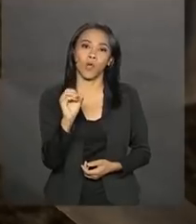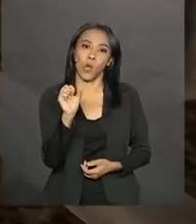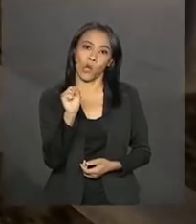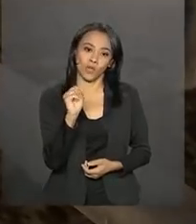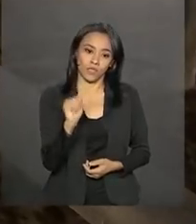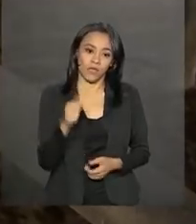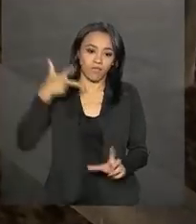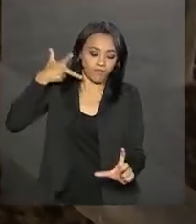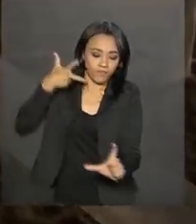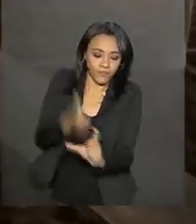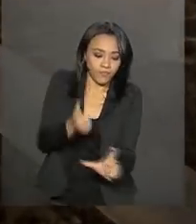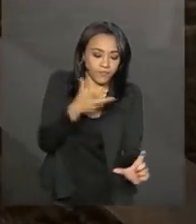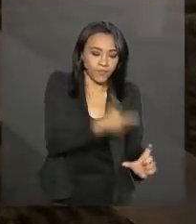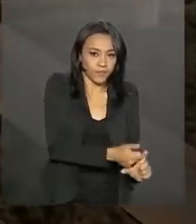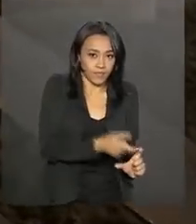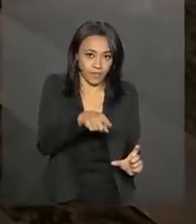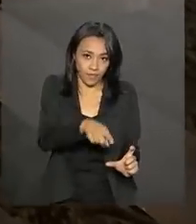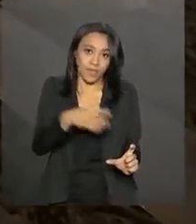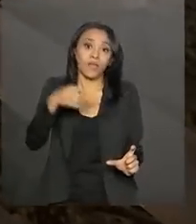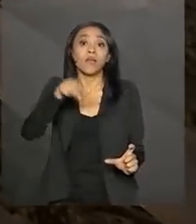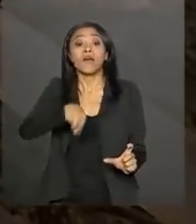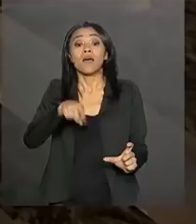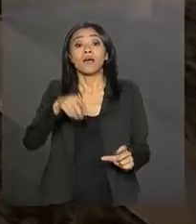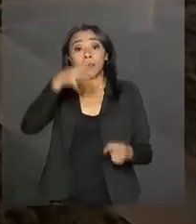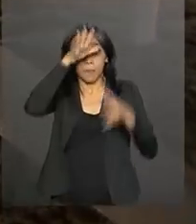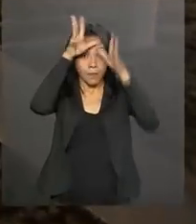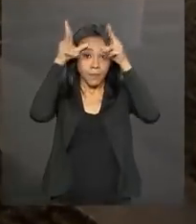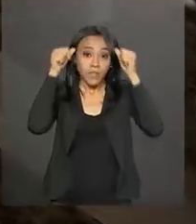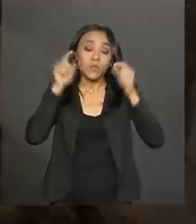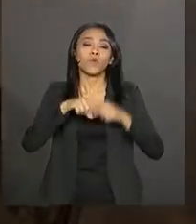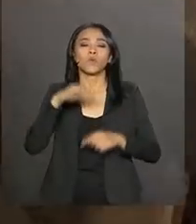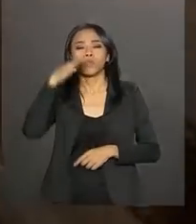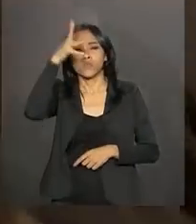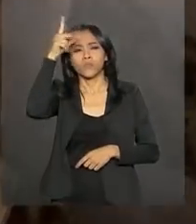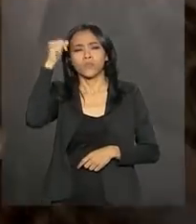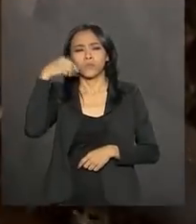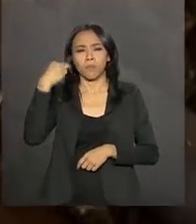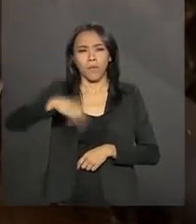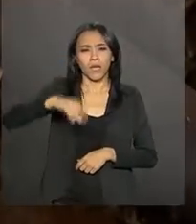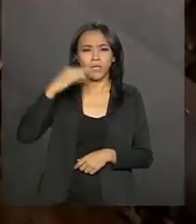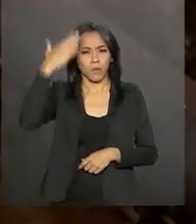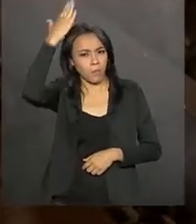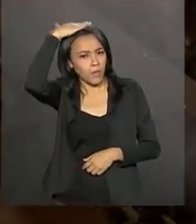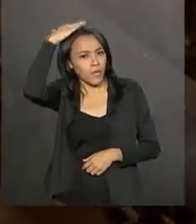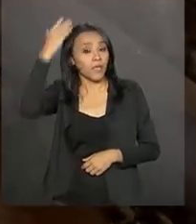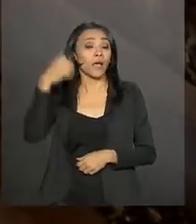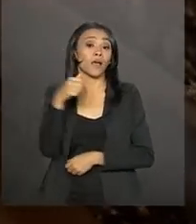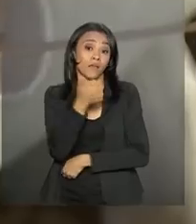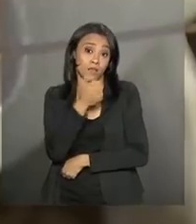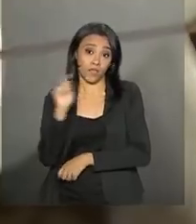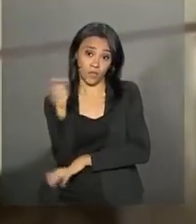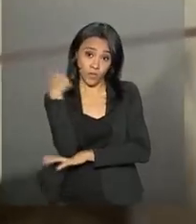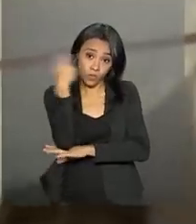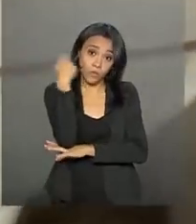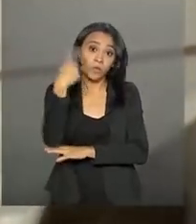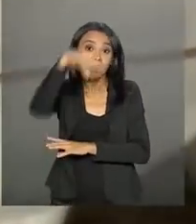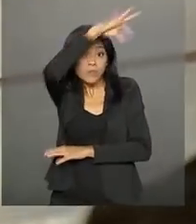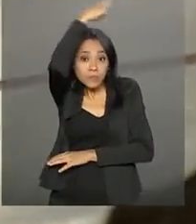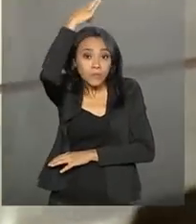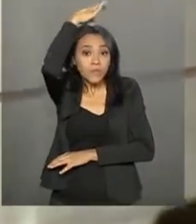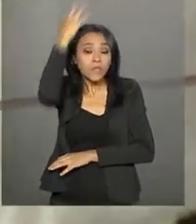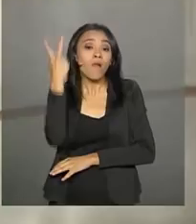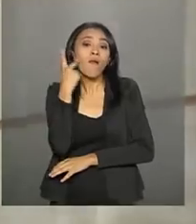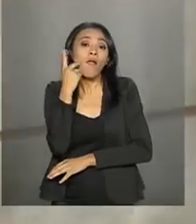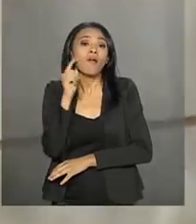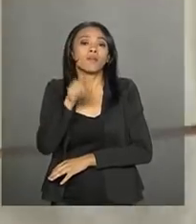nos estados do Acre, Mato Grosso, Maranhão, Paraná, Rio Grande do Sul, Espírito Santo e no Ceará. No Amazonas, a vacinação contra a